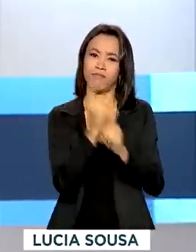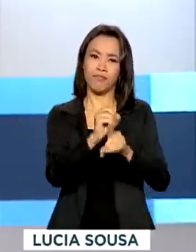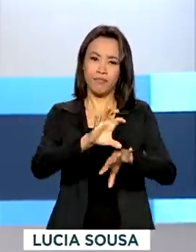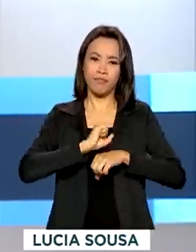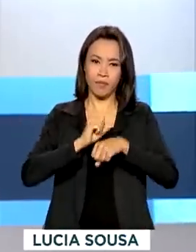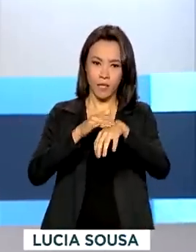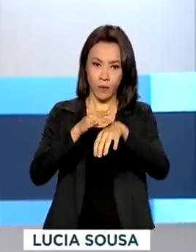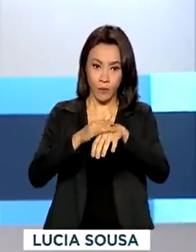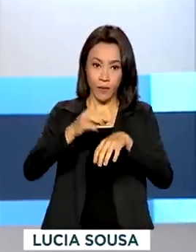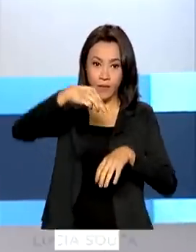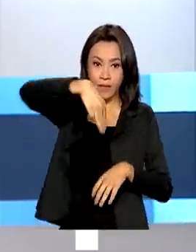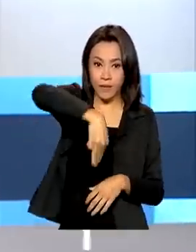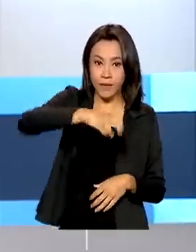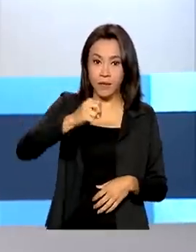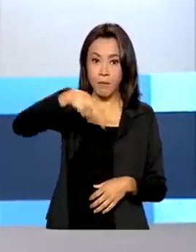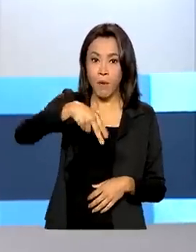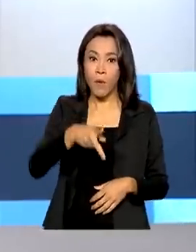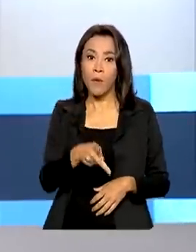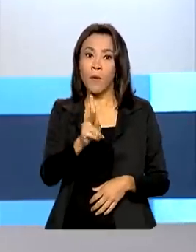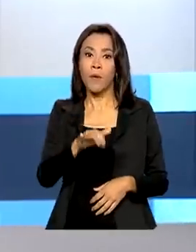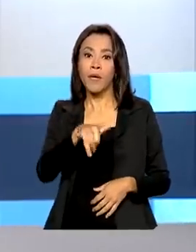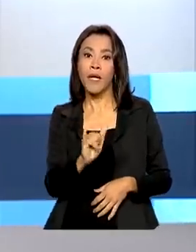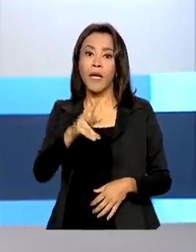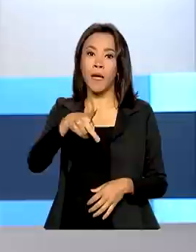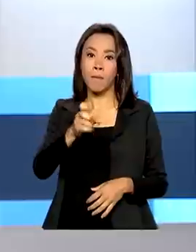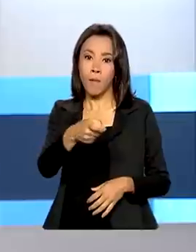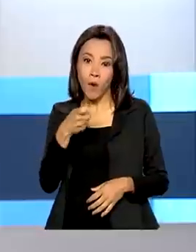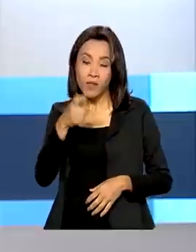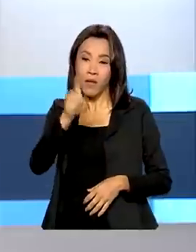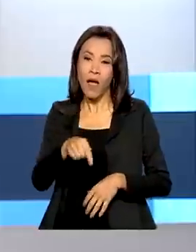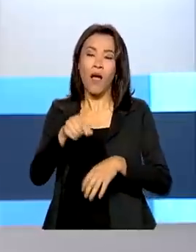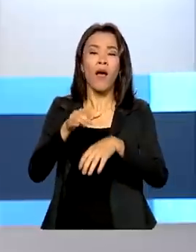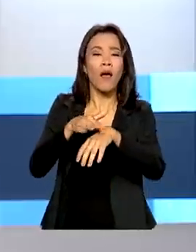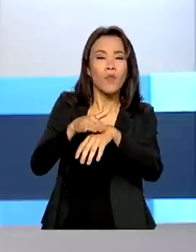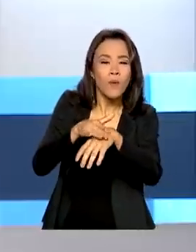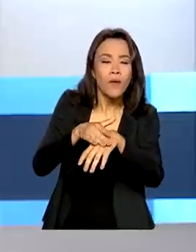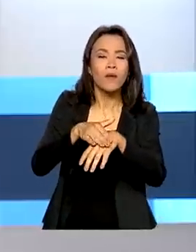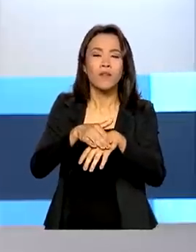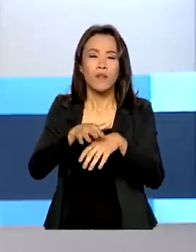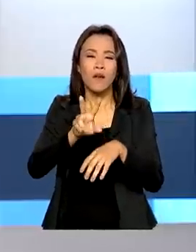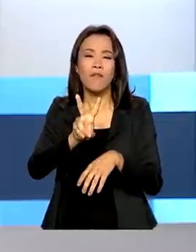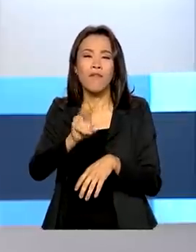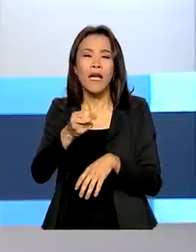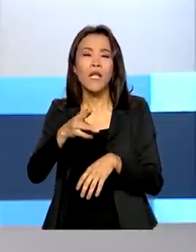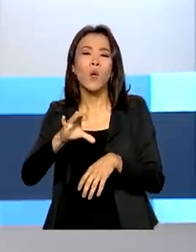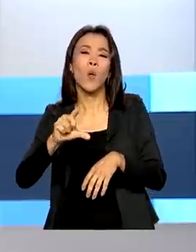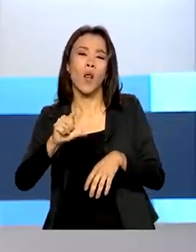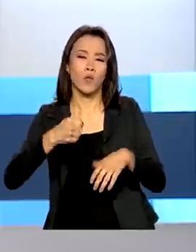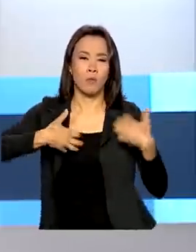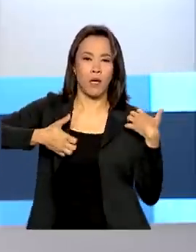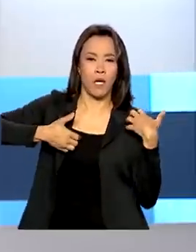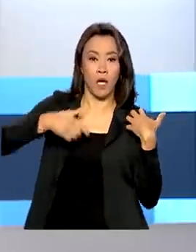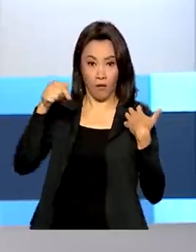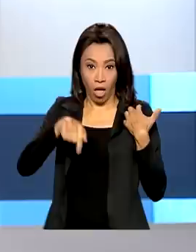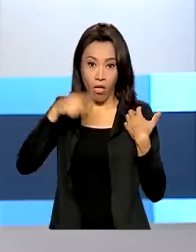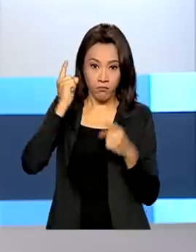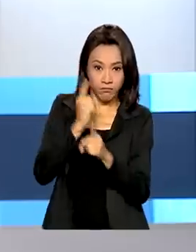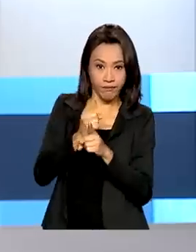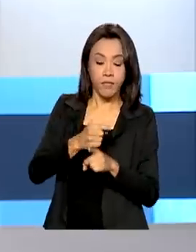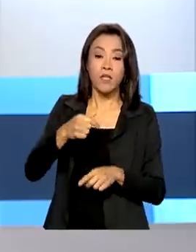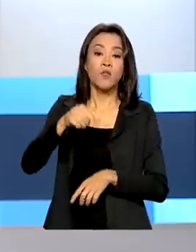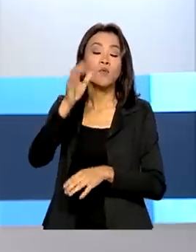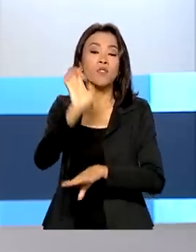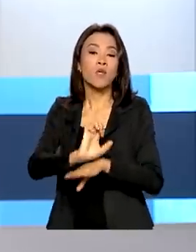manquipox, a varíola dos macacos. O paciente é um homem de 25 anos, morador de Maricá, no Rio de Janeiro. Ele está estável,